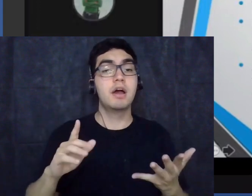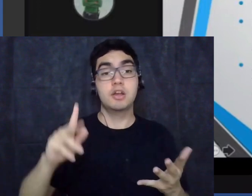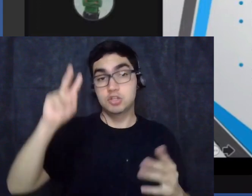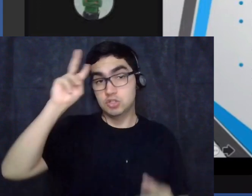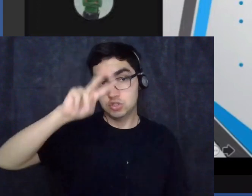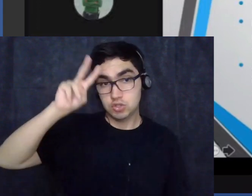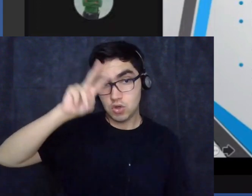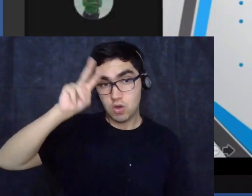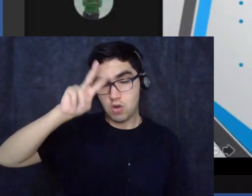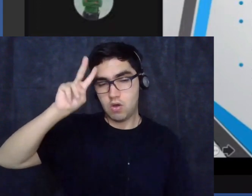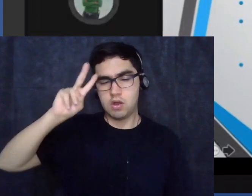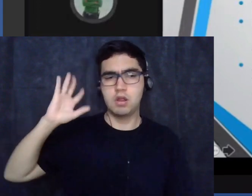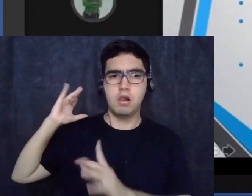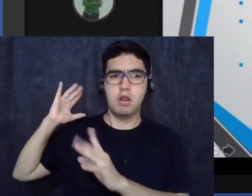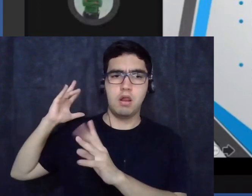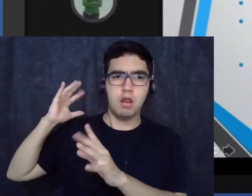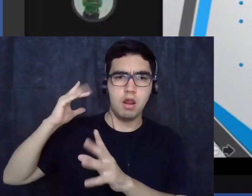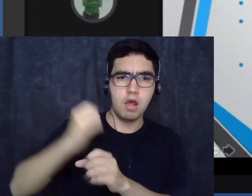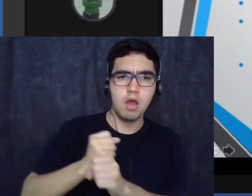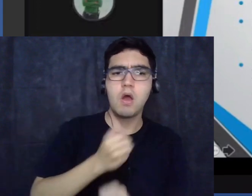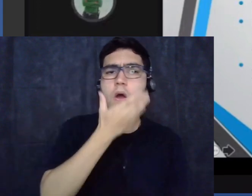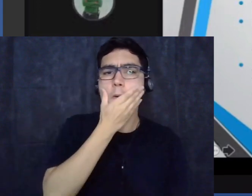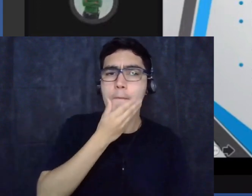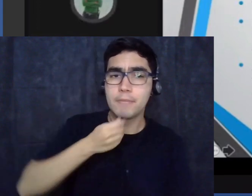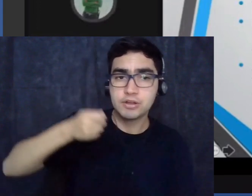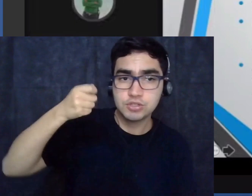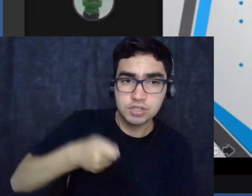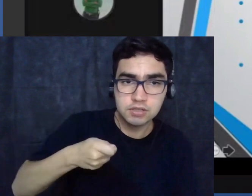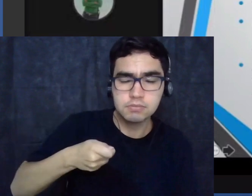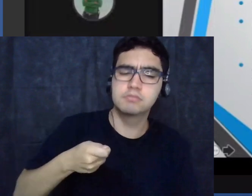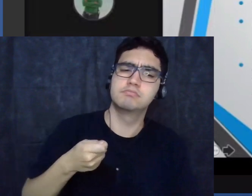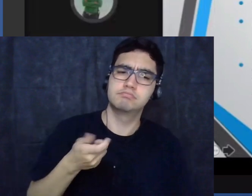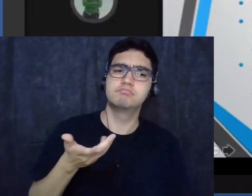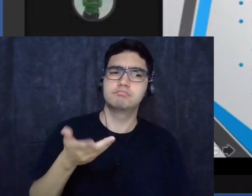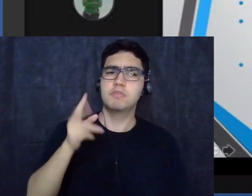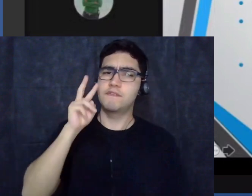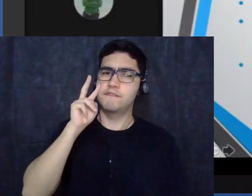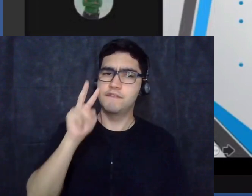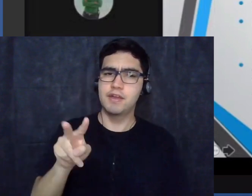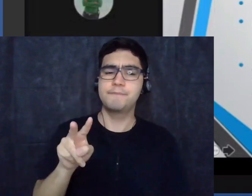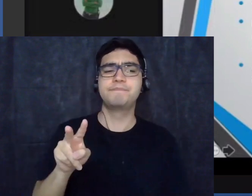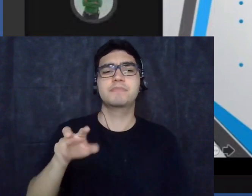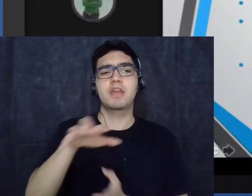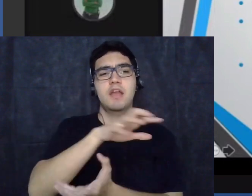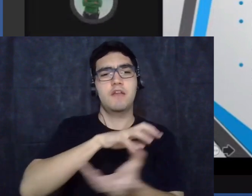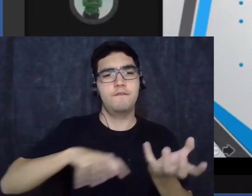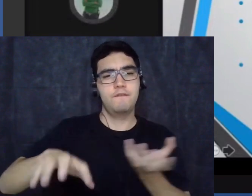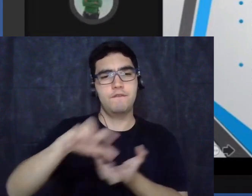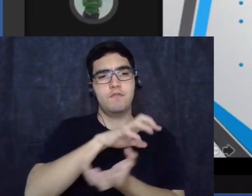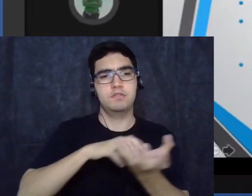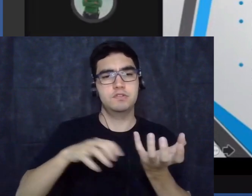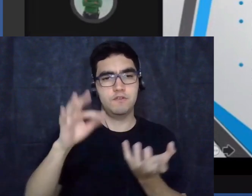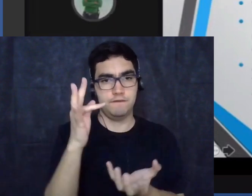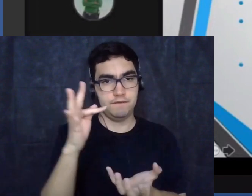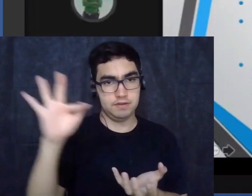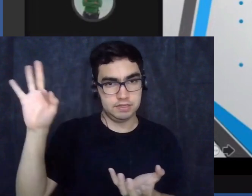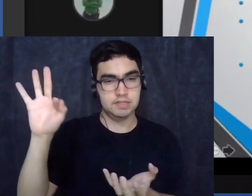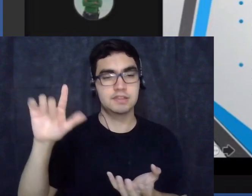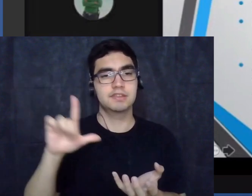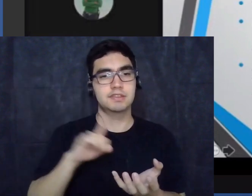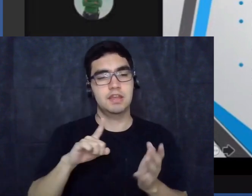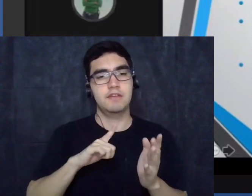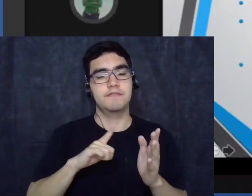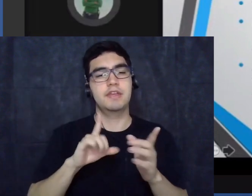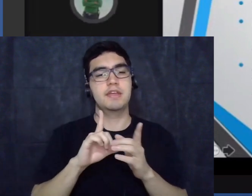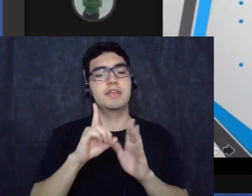machista, vamos verificar, por exemplo, que na própria Revolução Francesa, quando tivemos a declaração dos